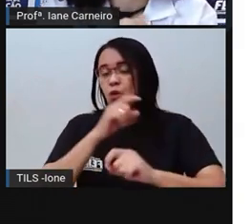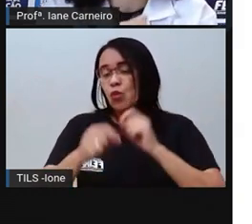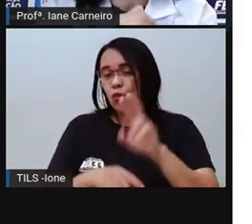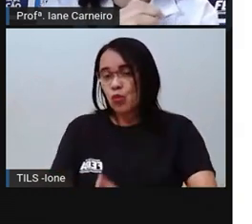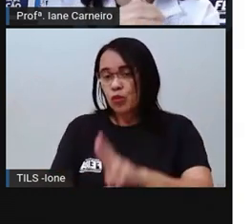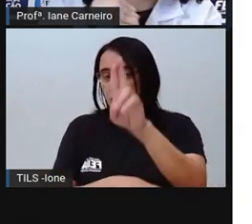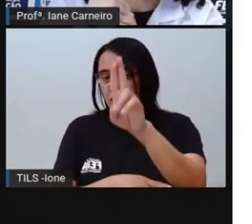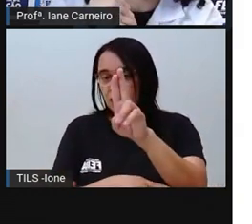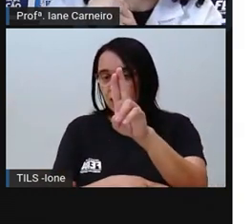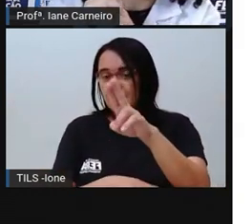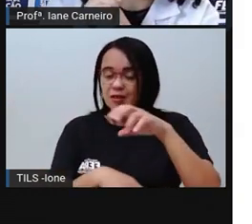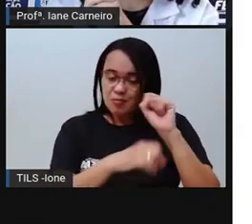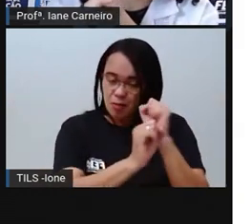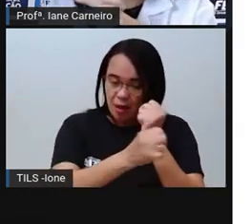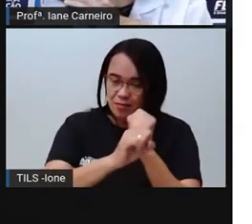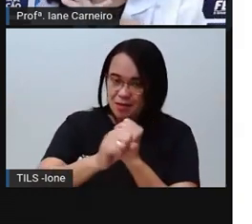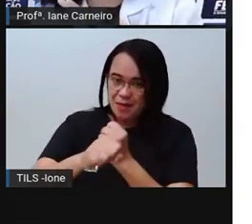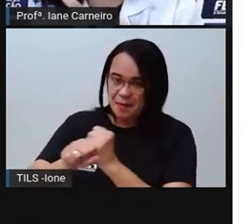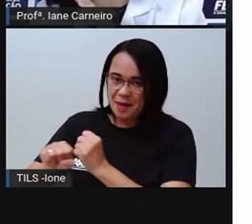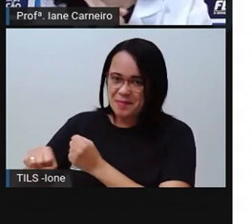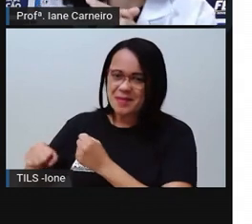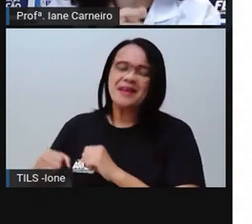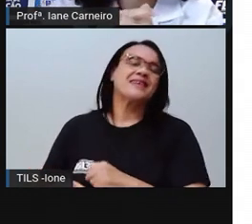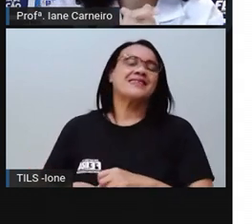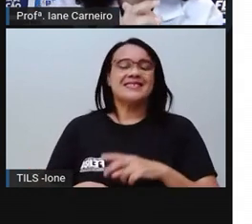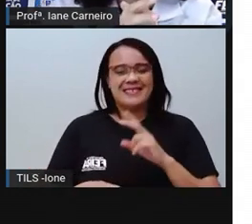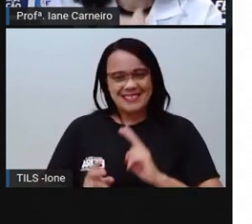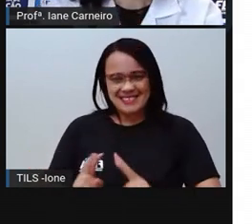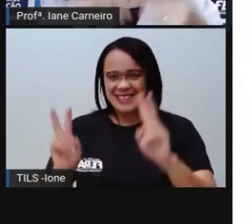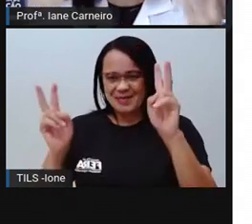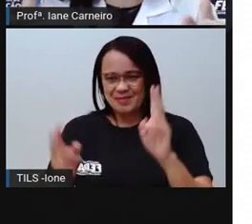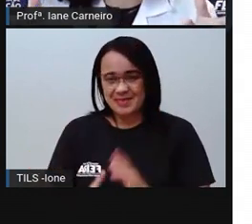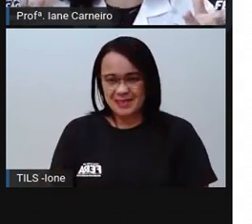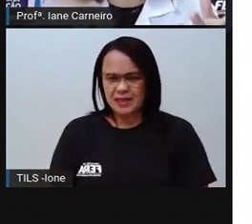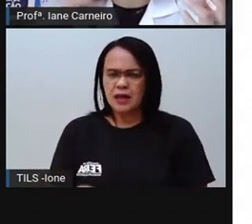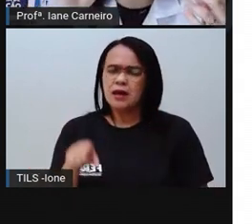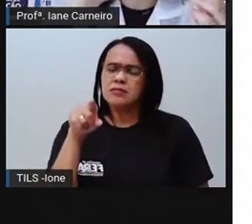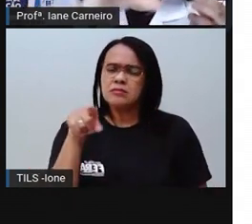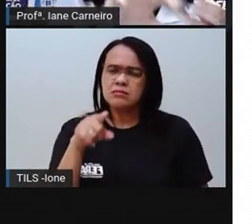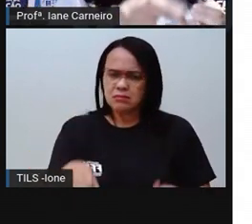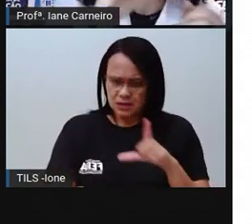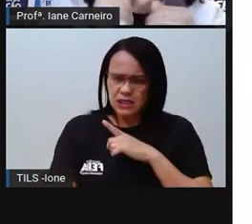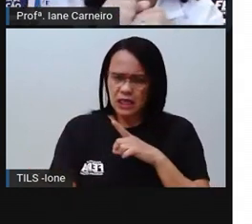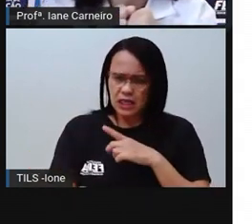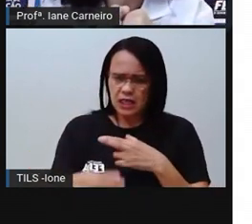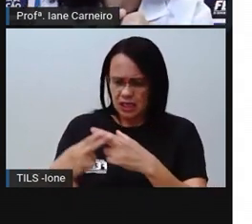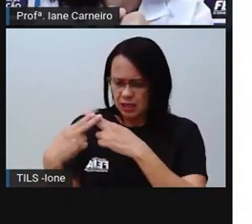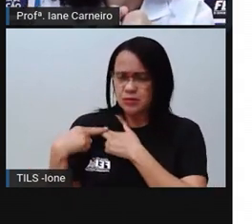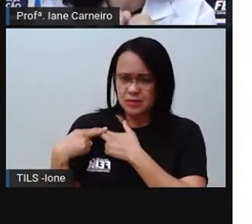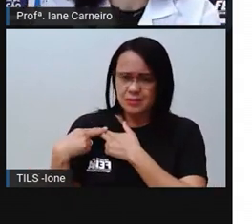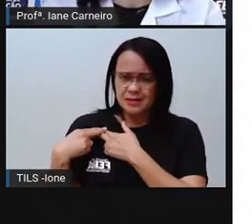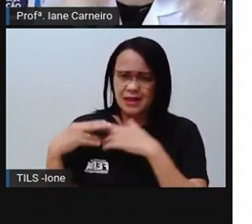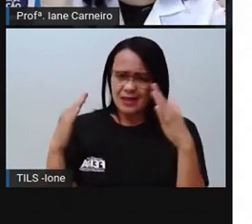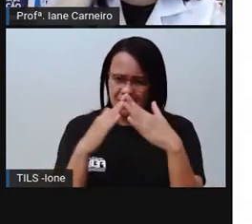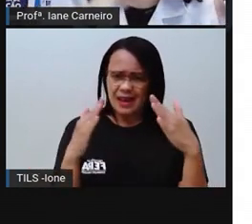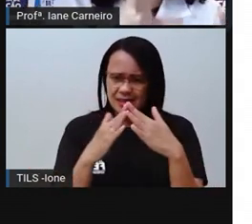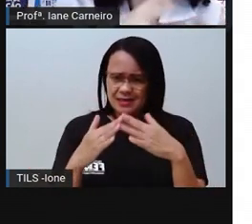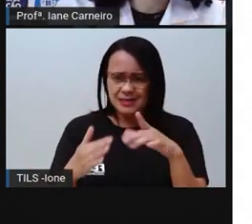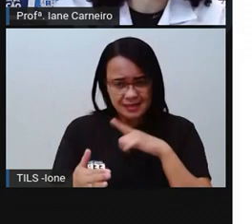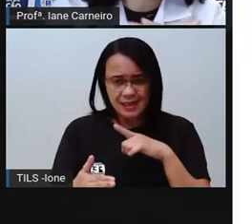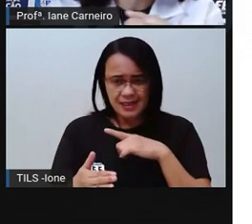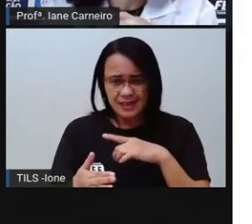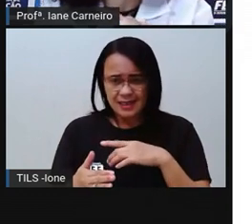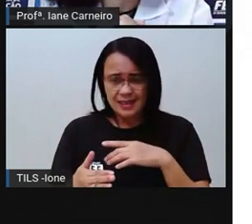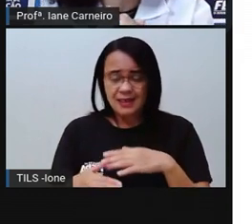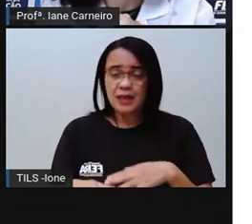função aí na sua casa? Será que você tem uma função? Será que a sua função é regar as plantinhas, ou é dar